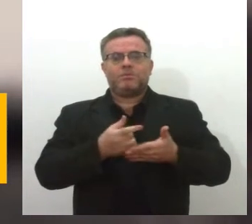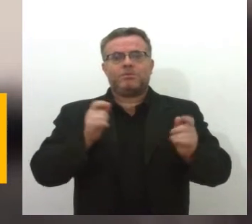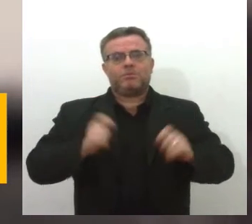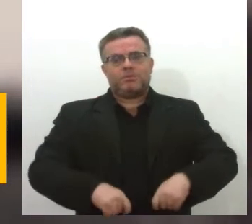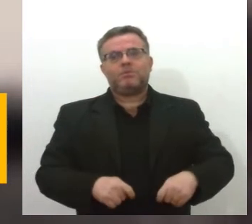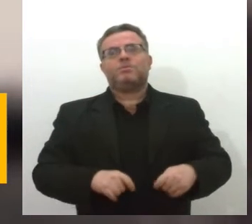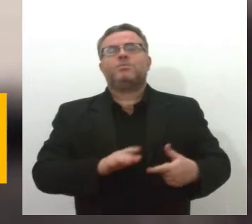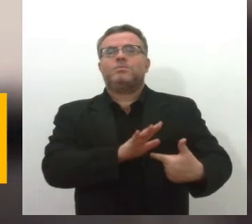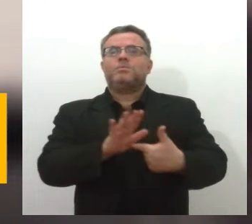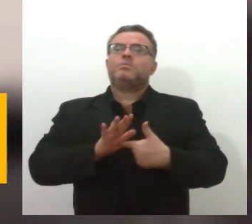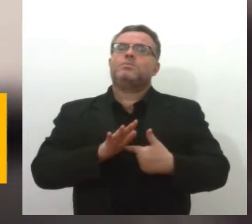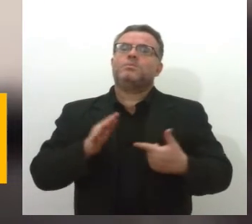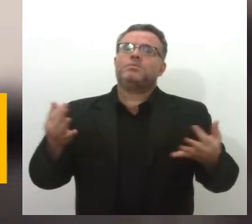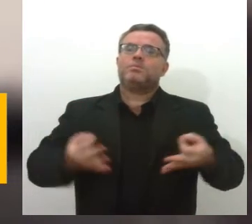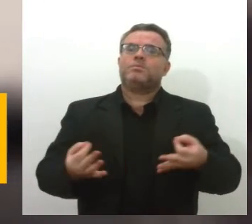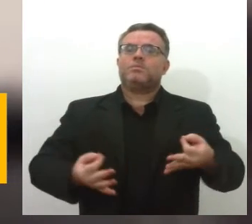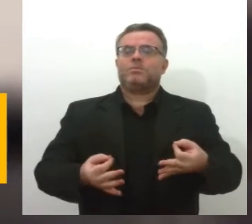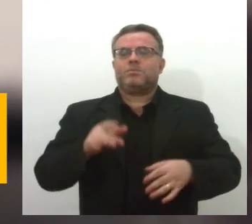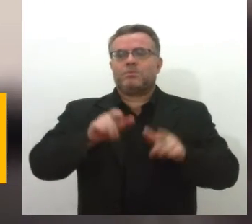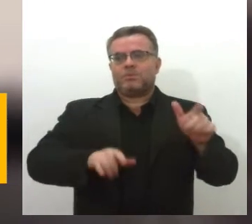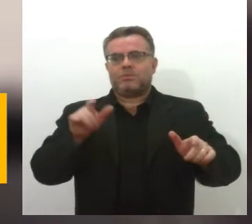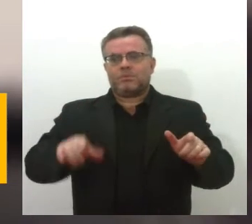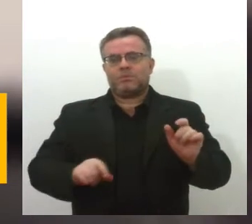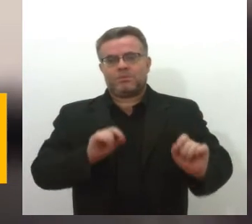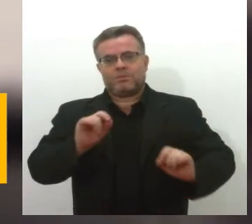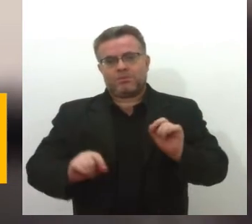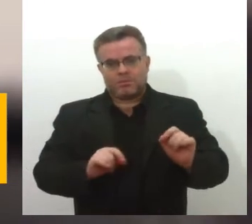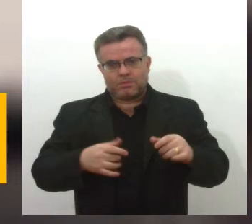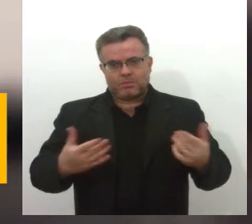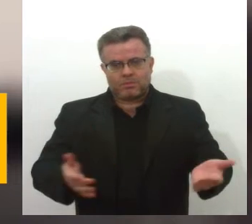para o consumidor, ela vai para esse fundo.